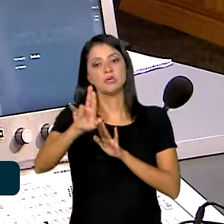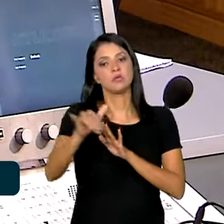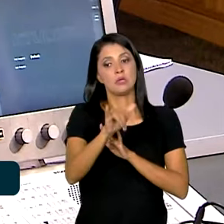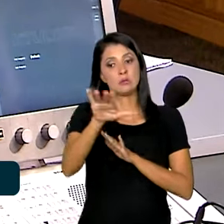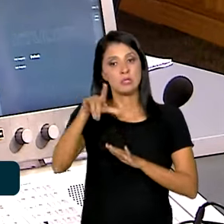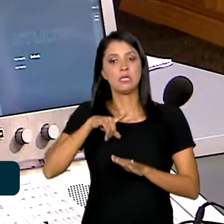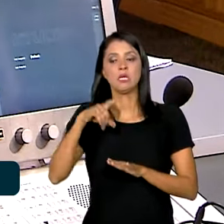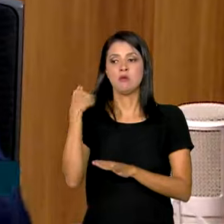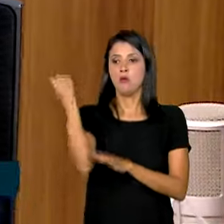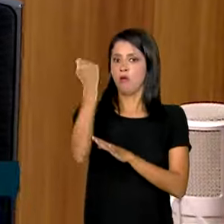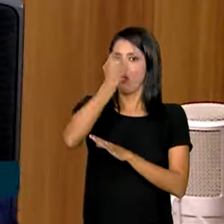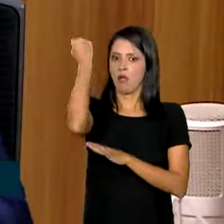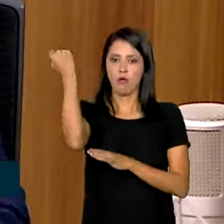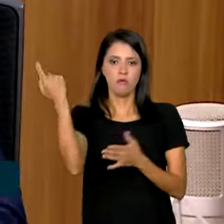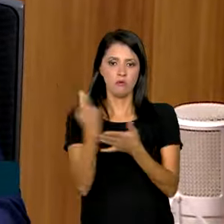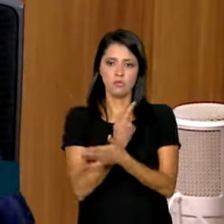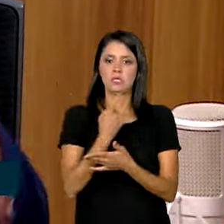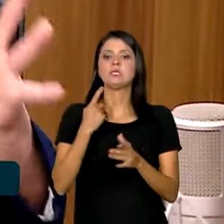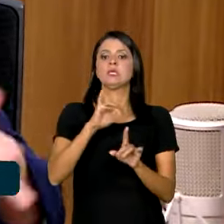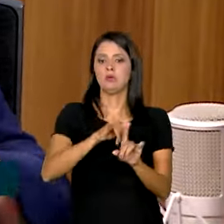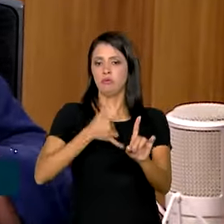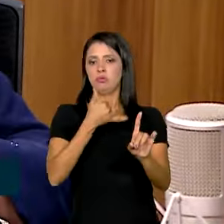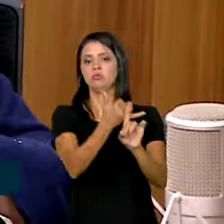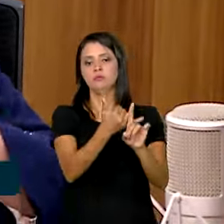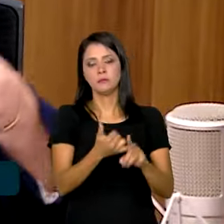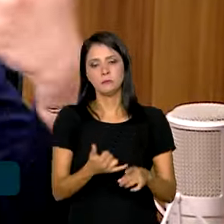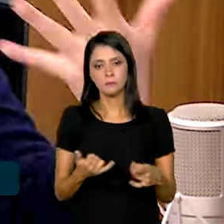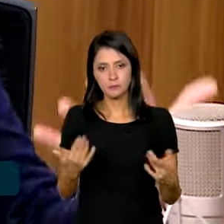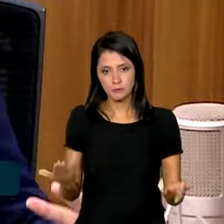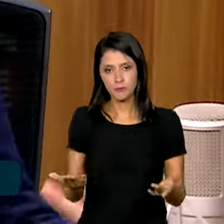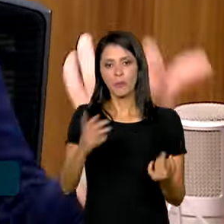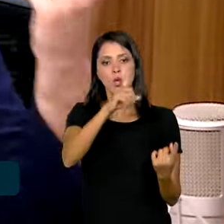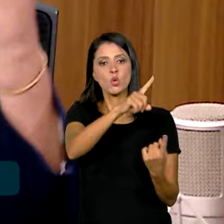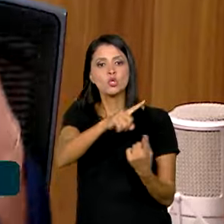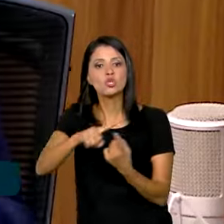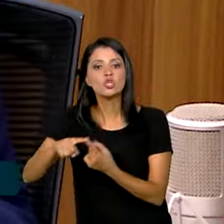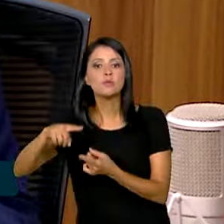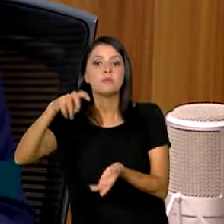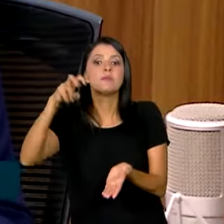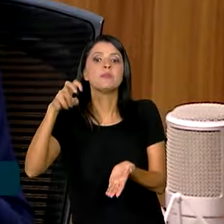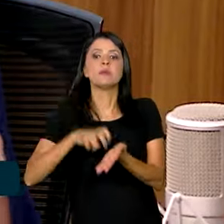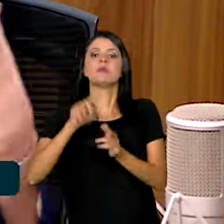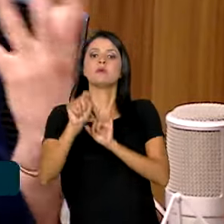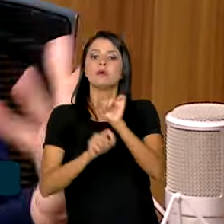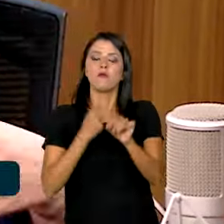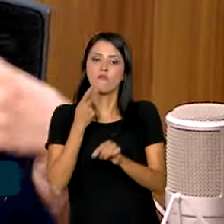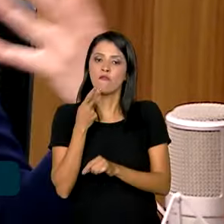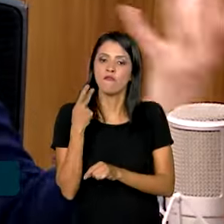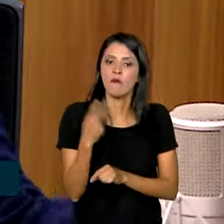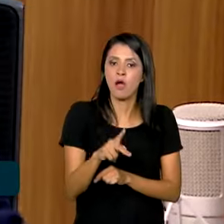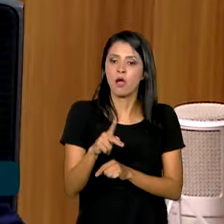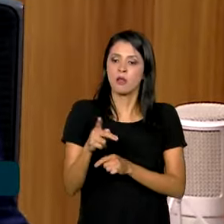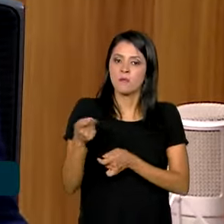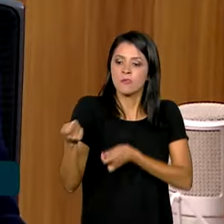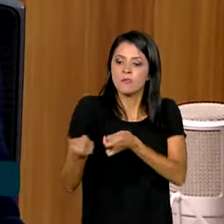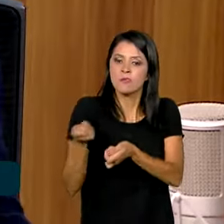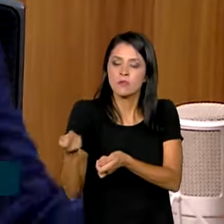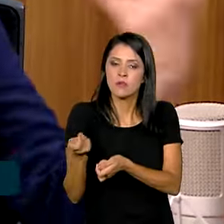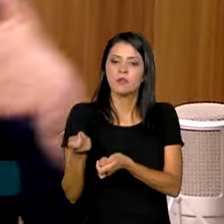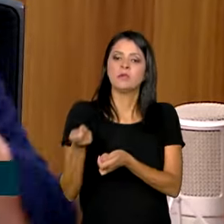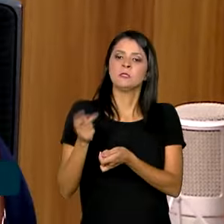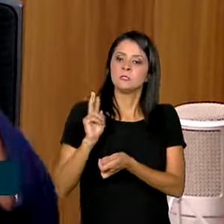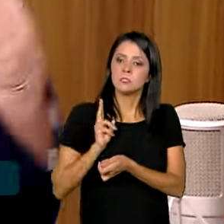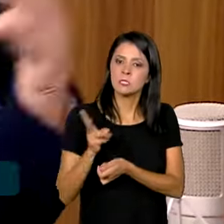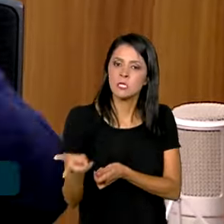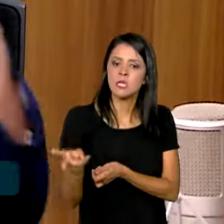casos mais graves em relação ao bullying. O tipo penal criado, ele fala de intimidar sistematicamente.